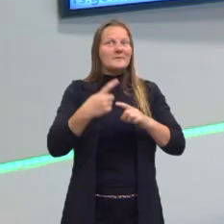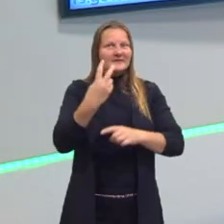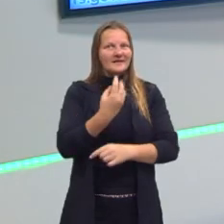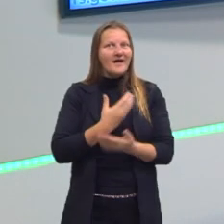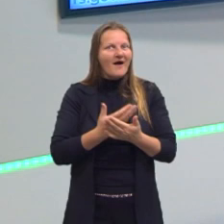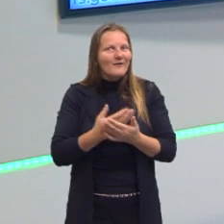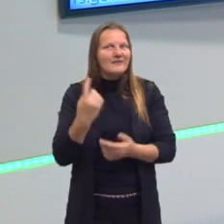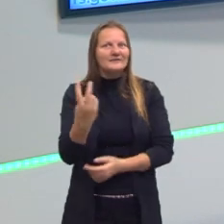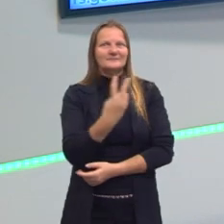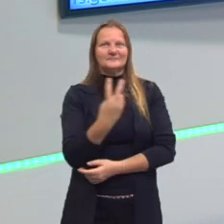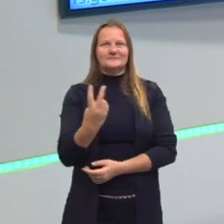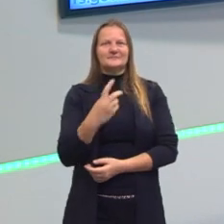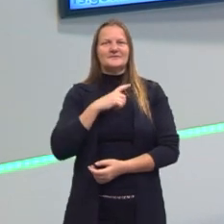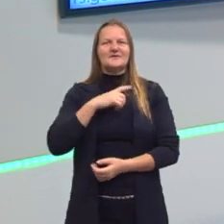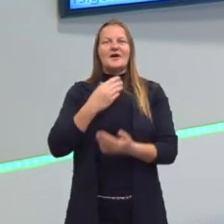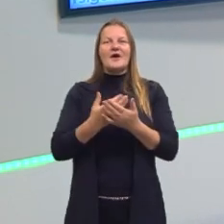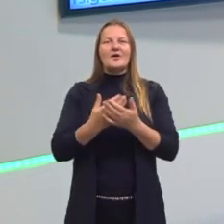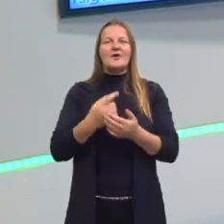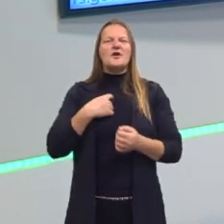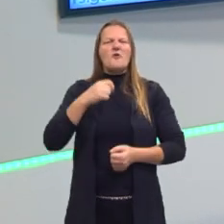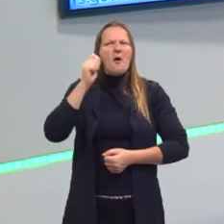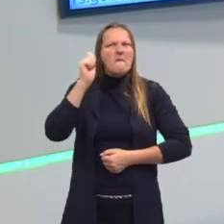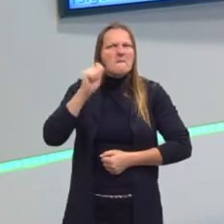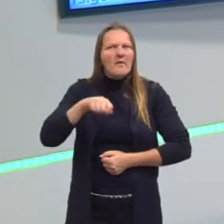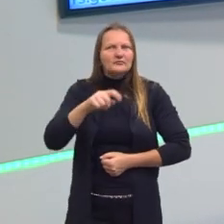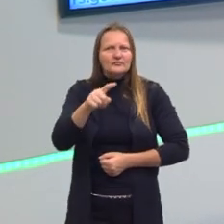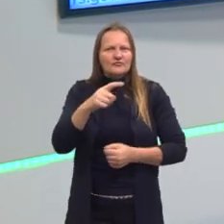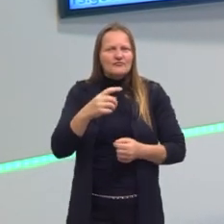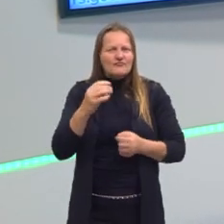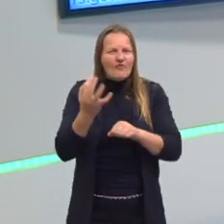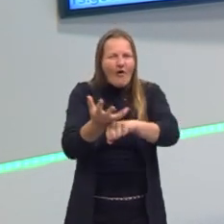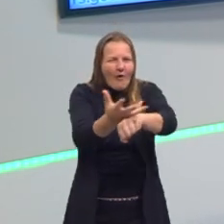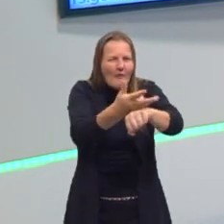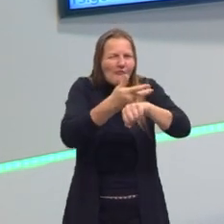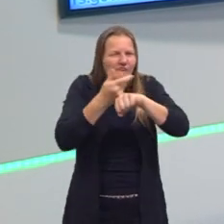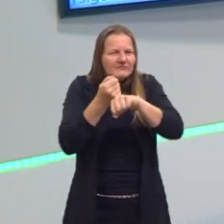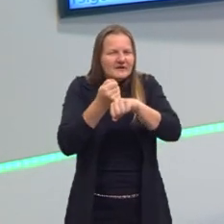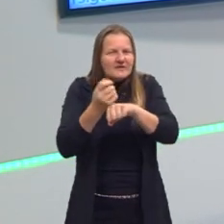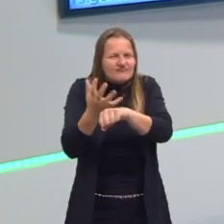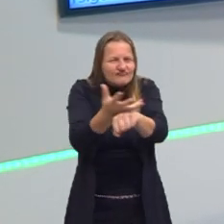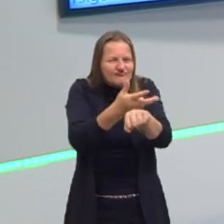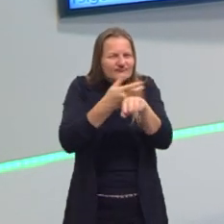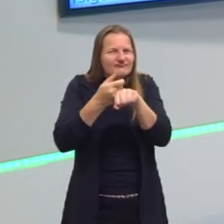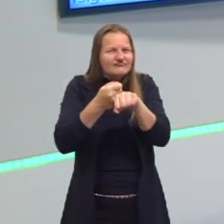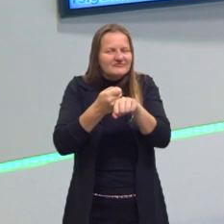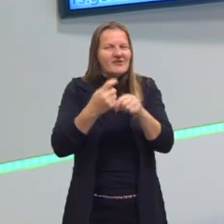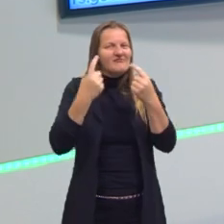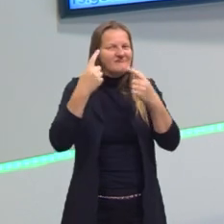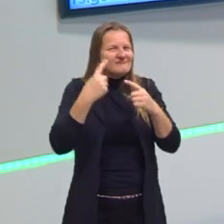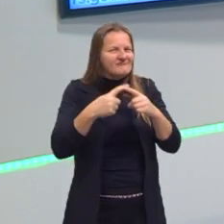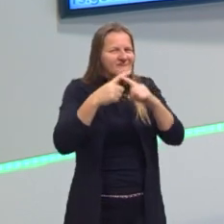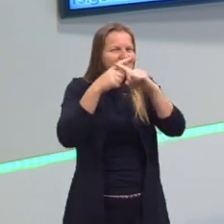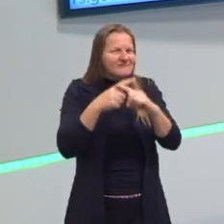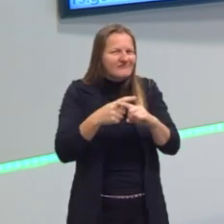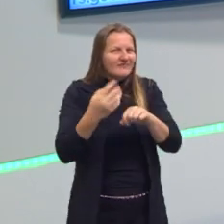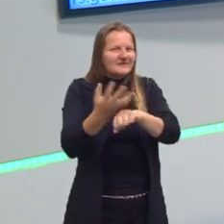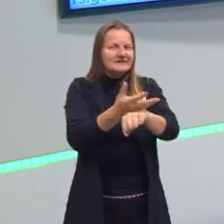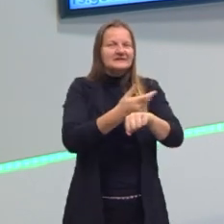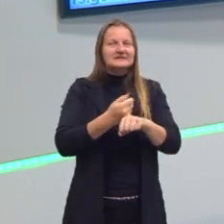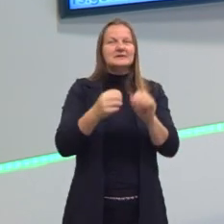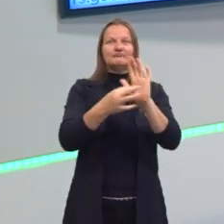22 é aquela aula do eu aposto que posso te convencer, que é a aula que a gente fala sobre argumentação.